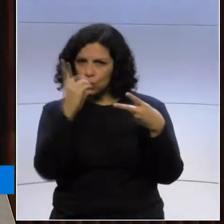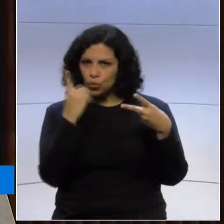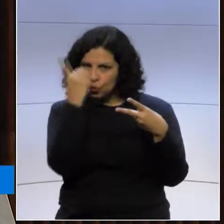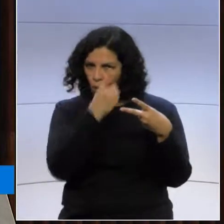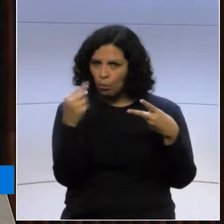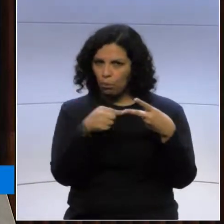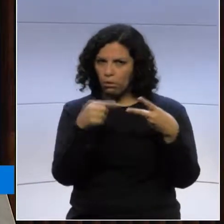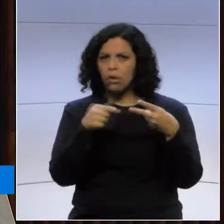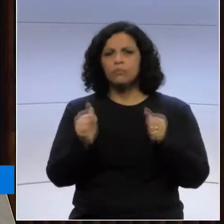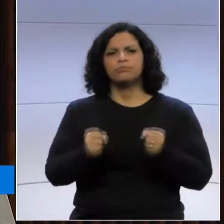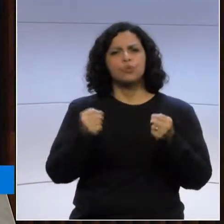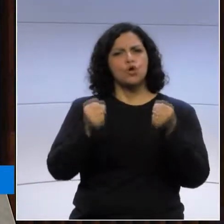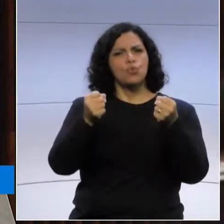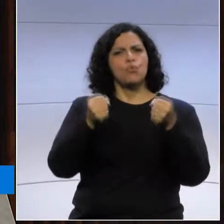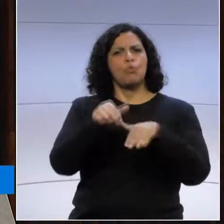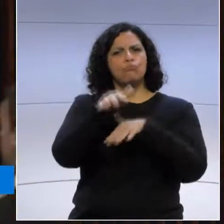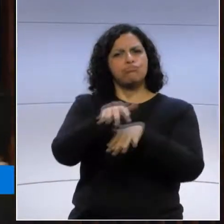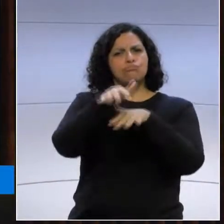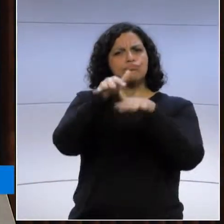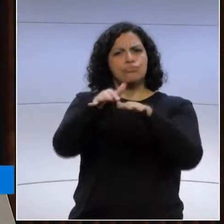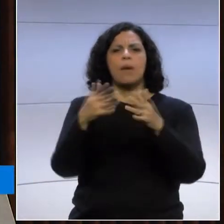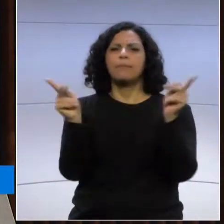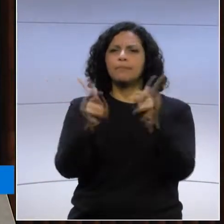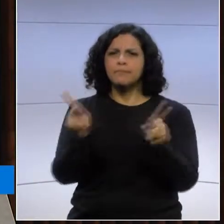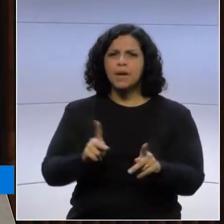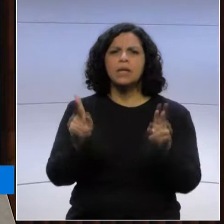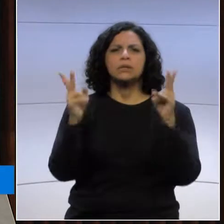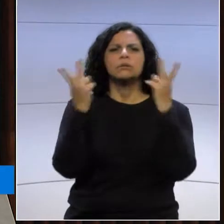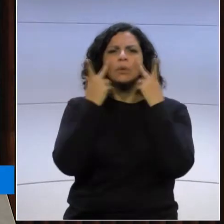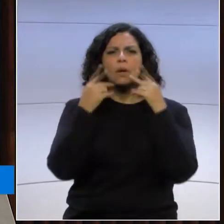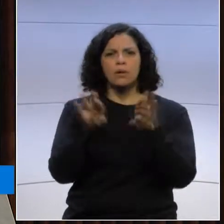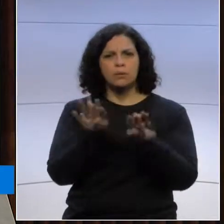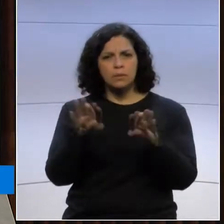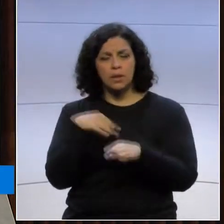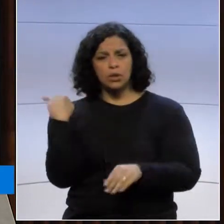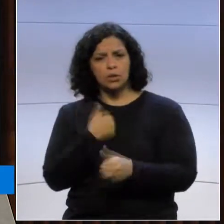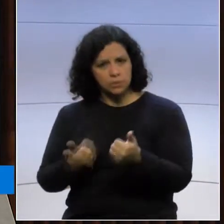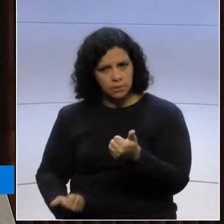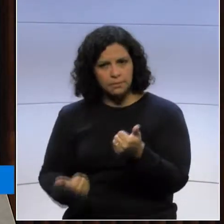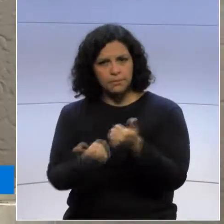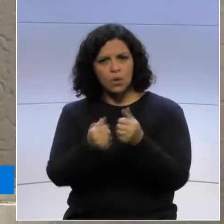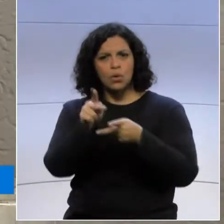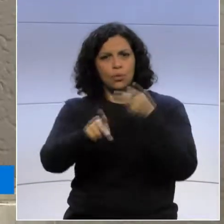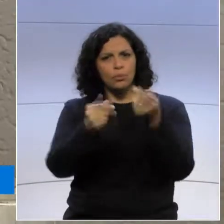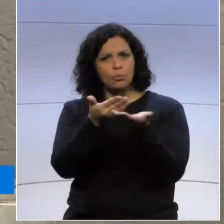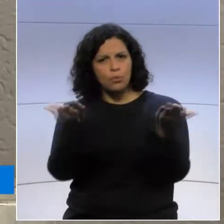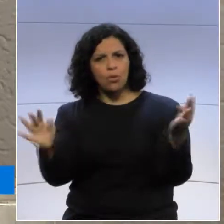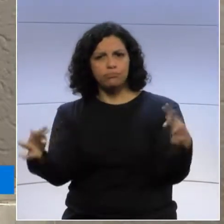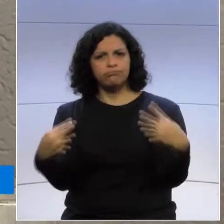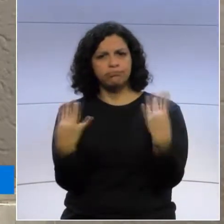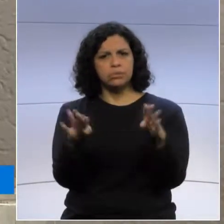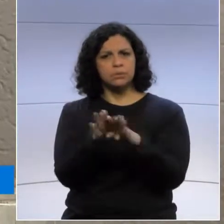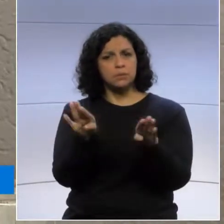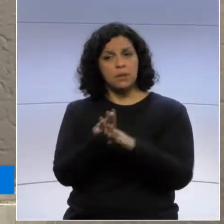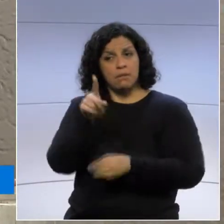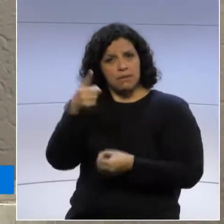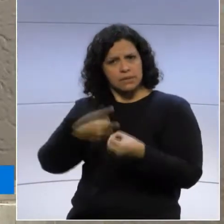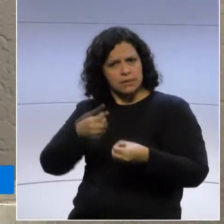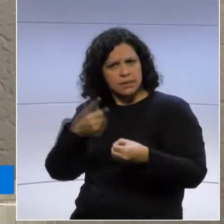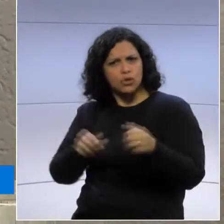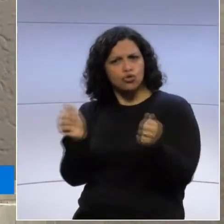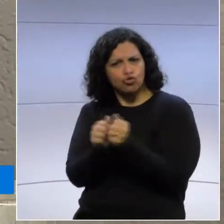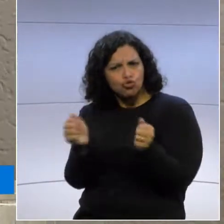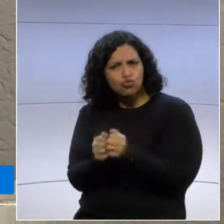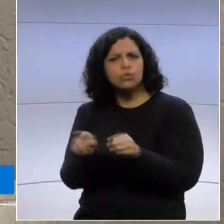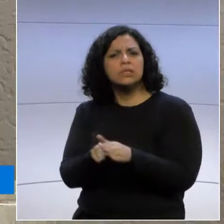inteiramente pacífica, senhor presidente, estivemos lá manifestando, dando o nosso apoio a todo o público presente que estava protestando